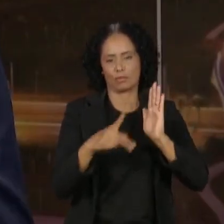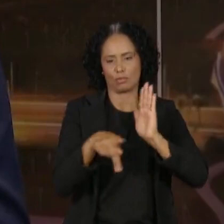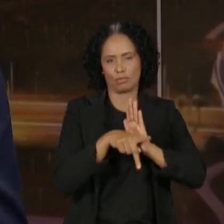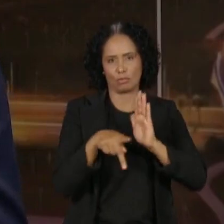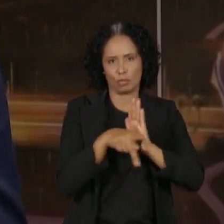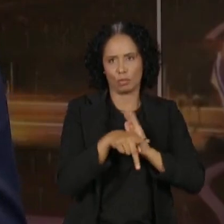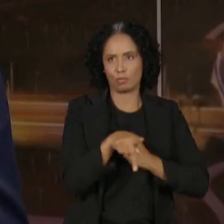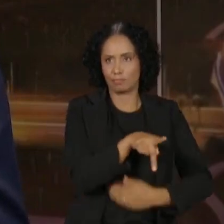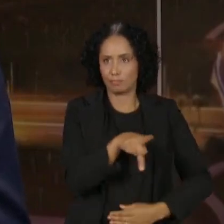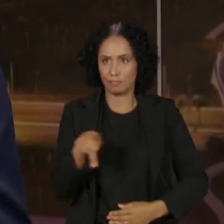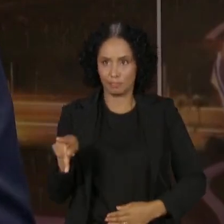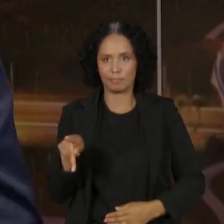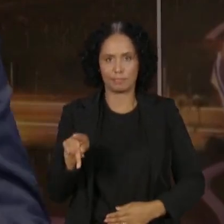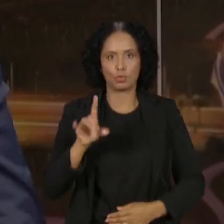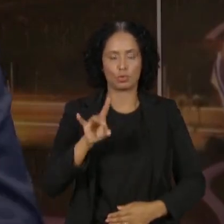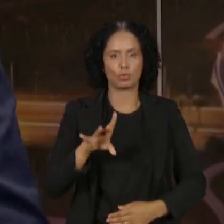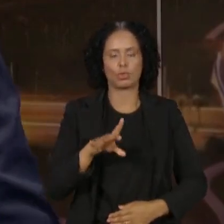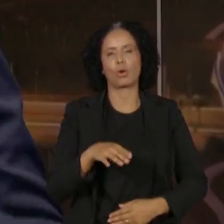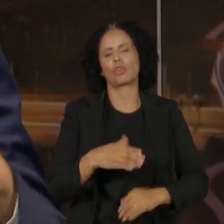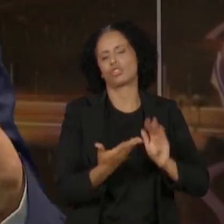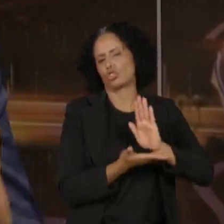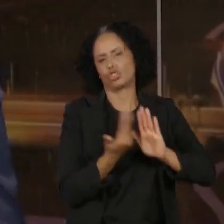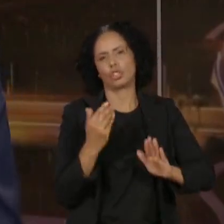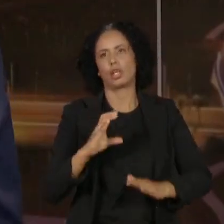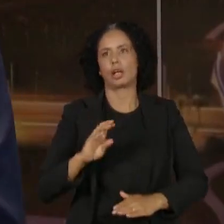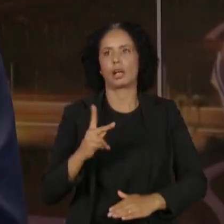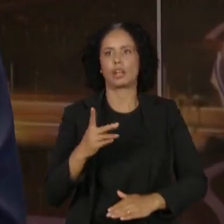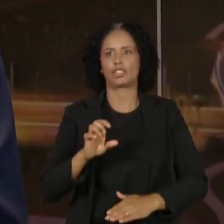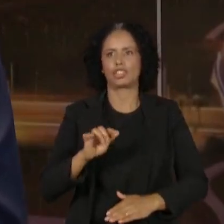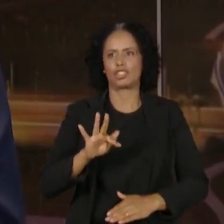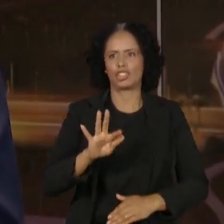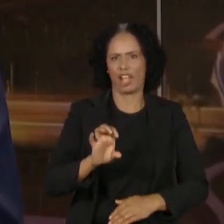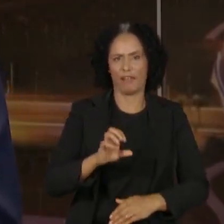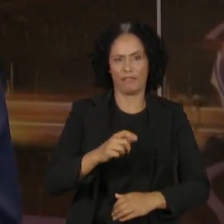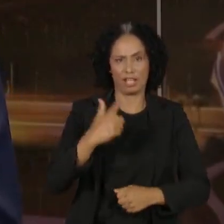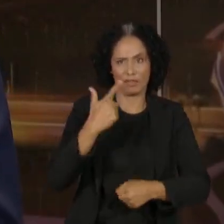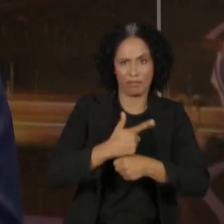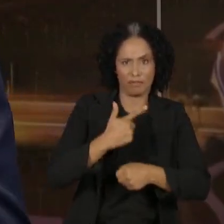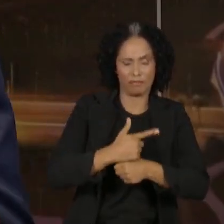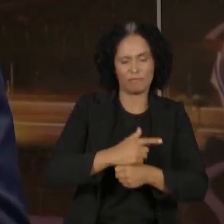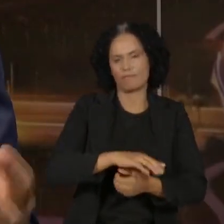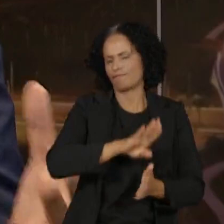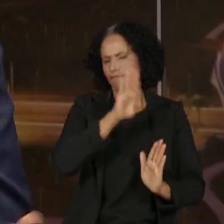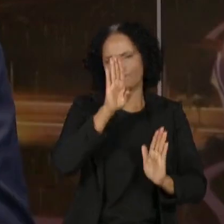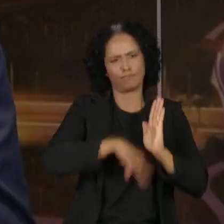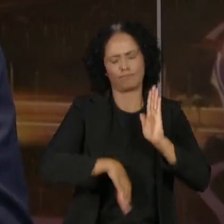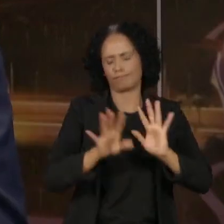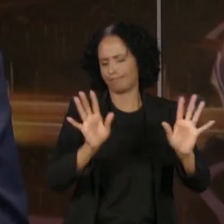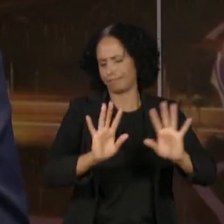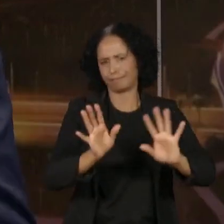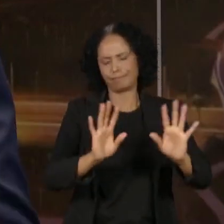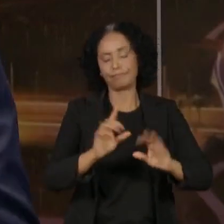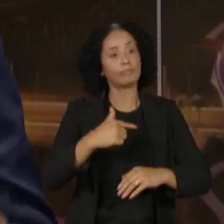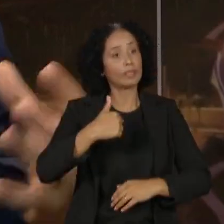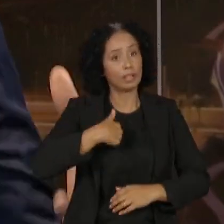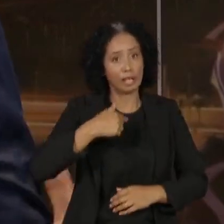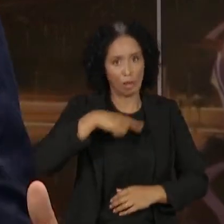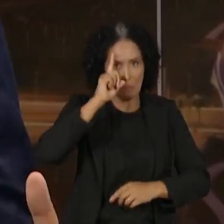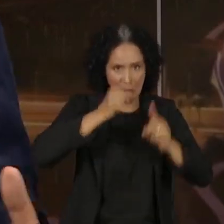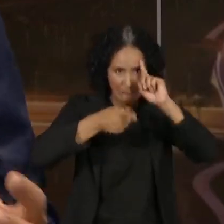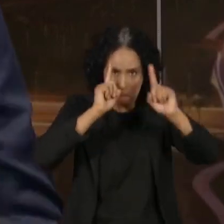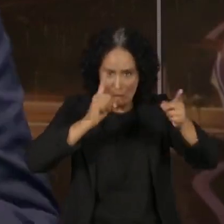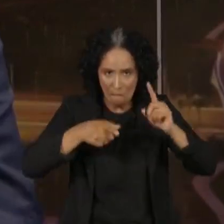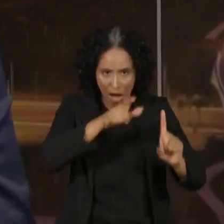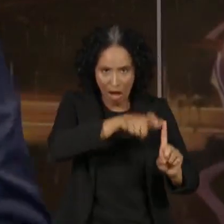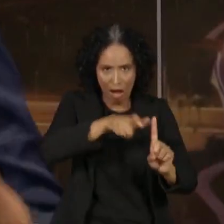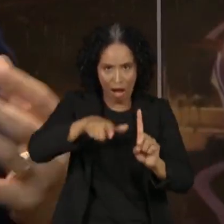Tira, sai o nome chefe para, inclusive, tirar este conceito de que não tem um ministro que é chefe dos outros. Não, tem um ministro que tem a